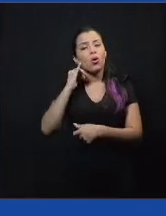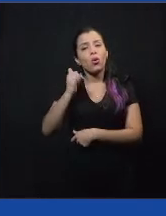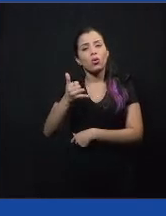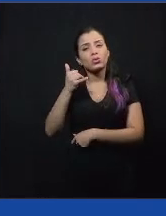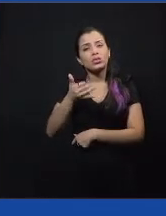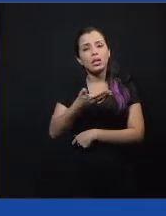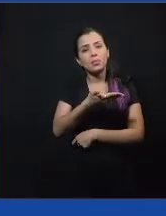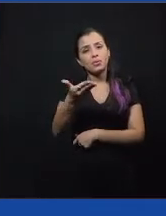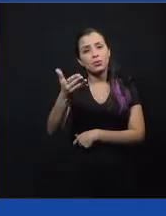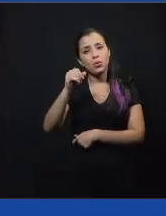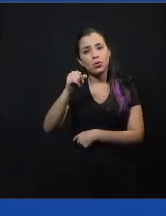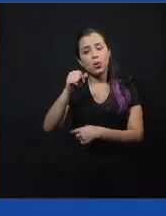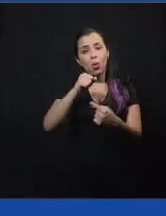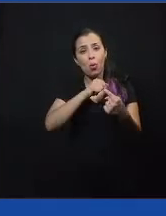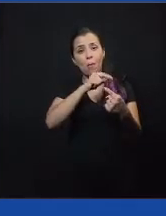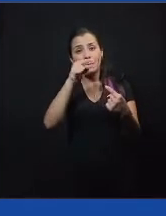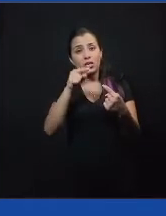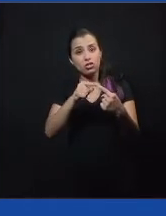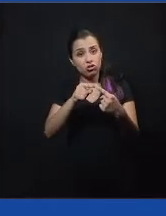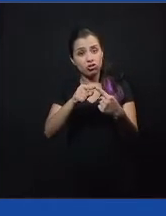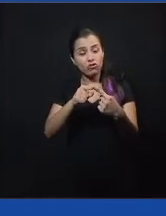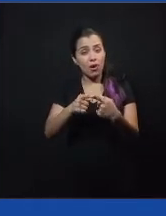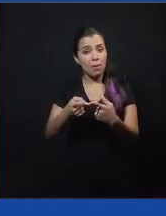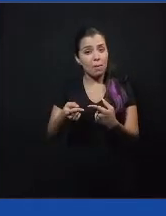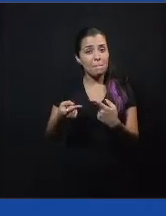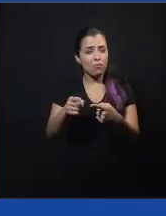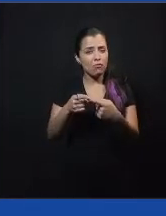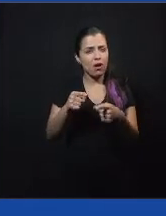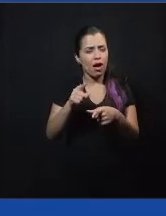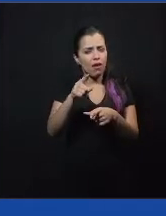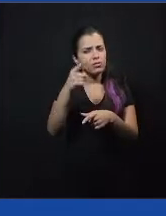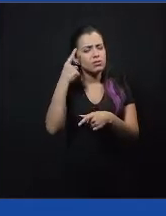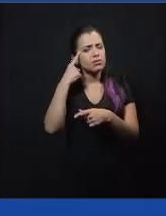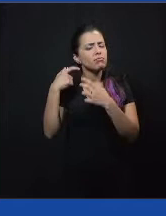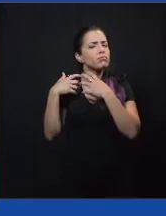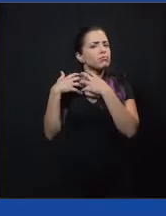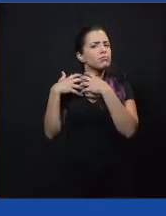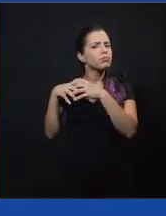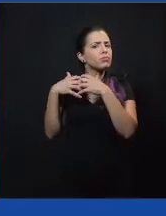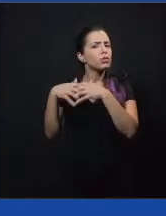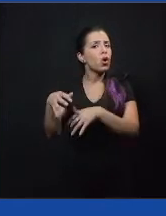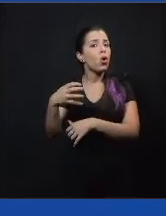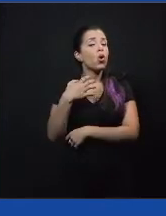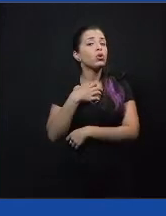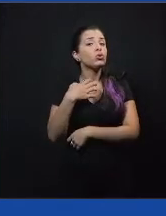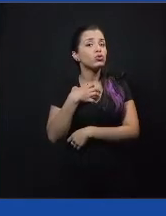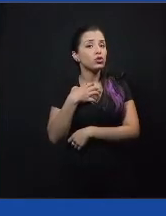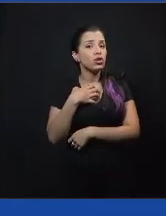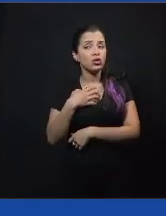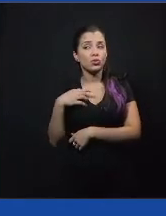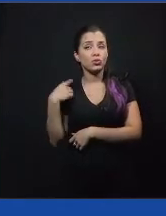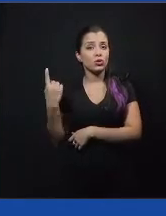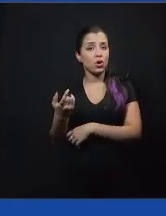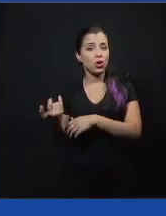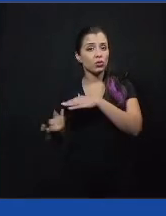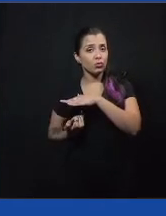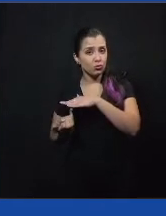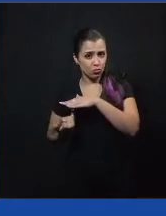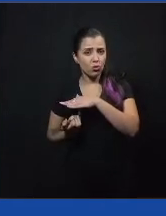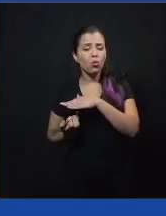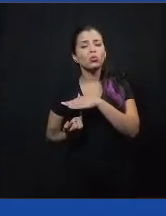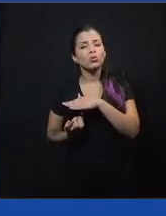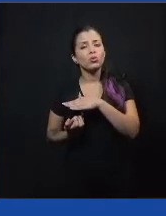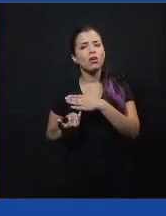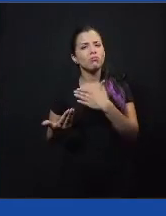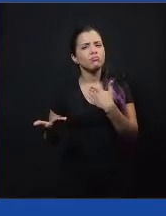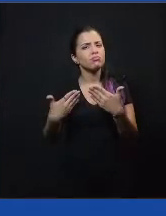nosso objetivo é provocar algumas reflexões sobre a forma como o Instituto Terroir tem trabalhado com educação política junto